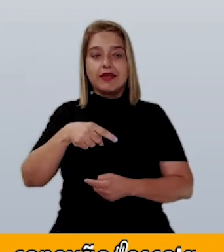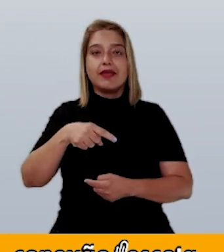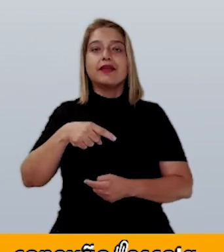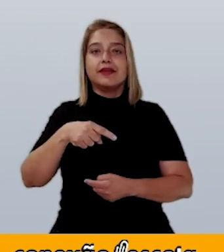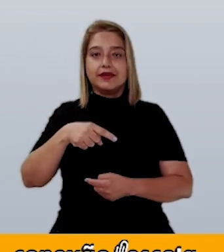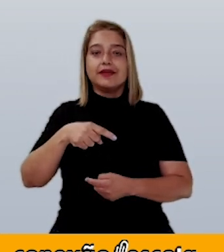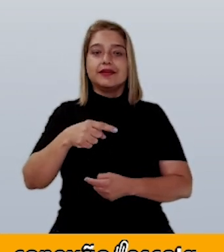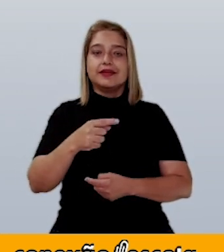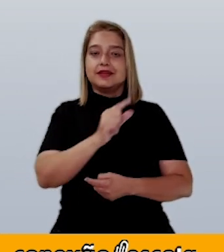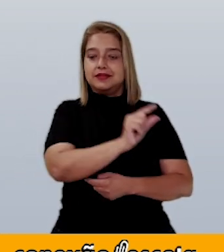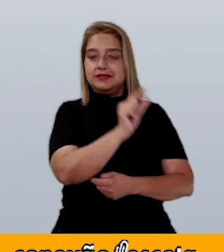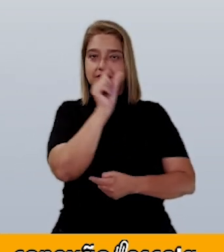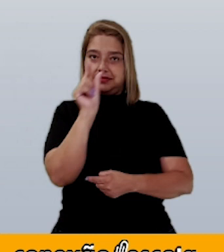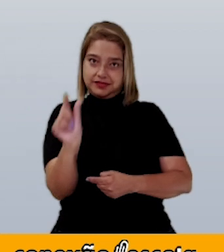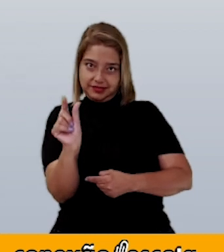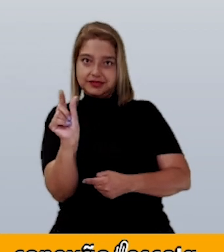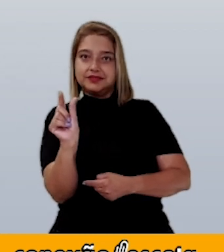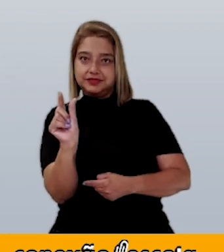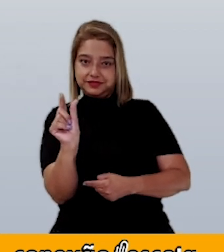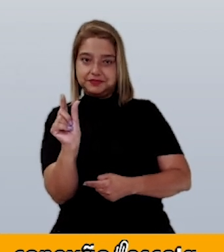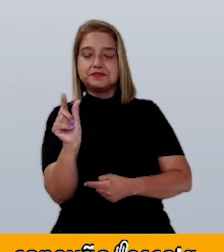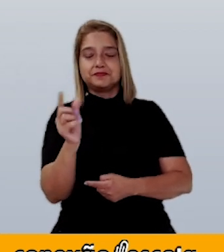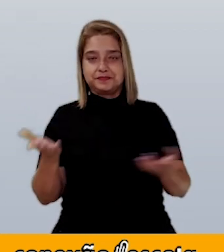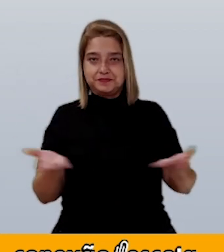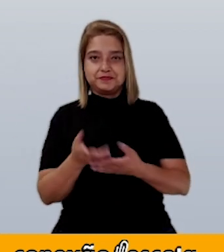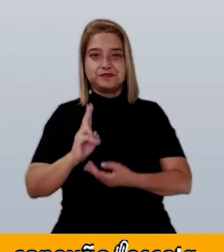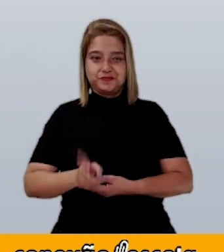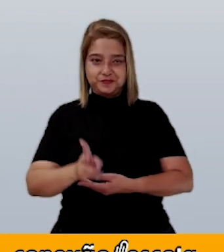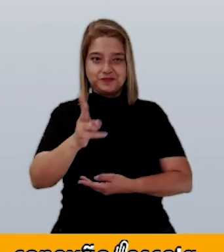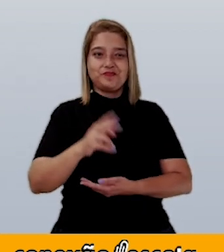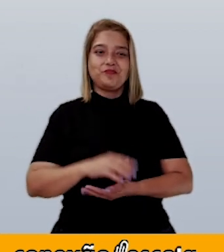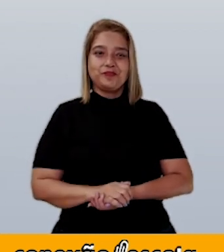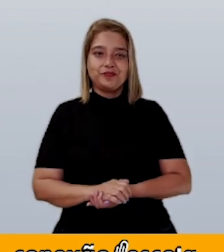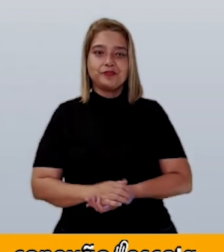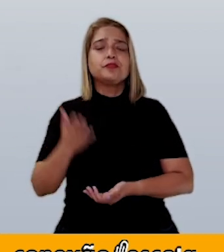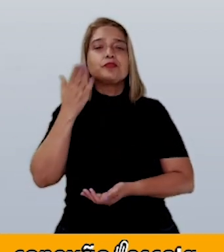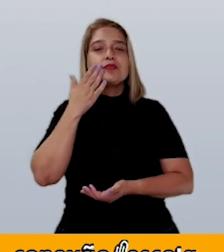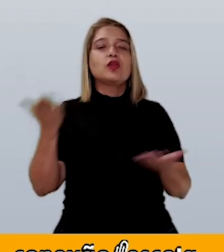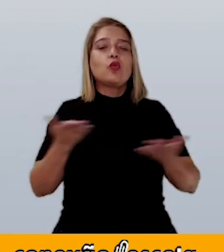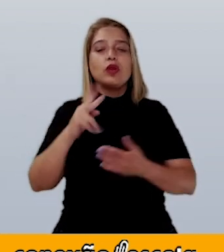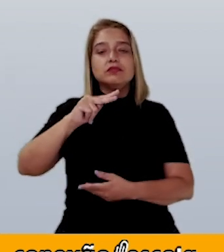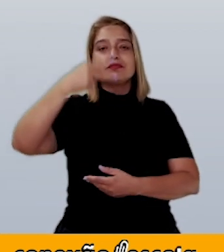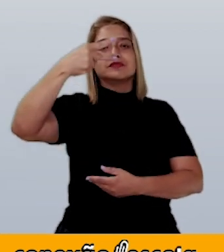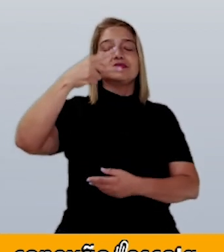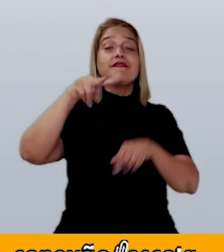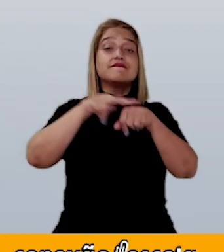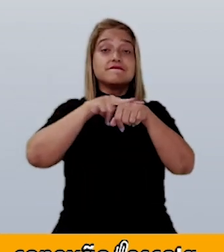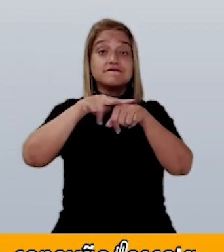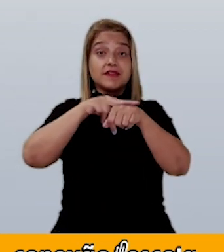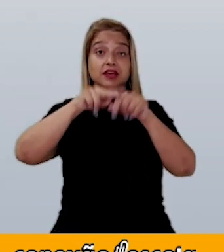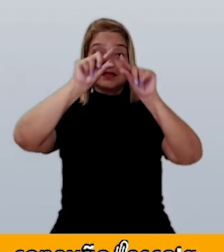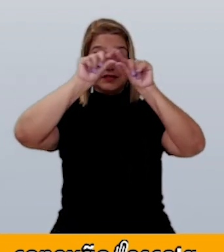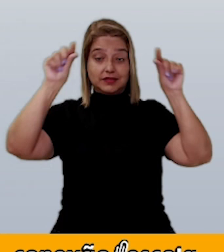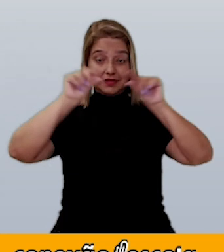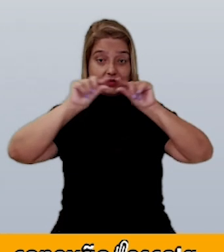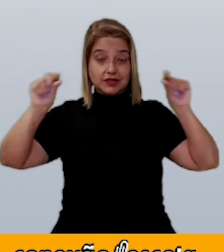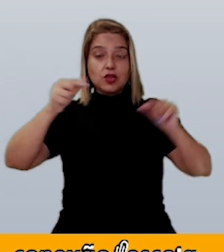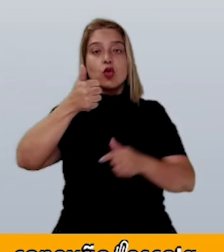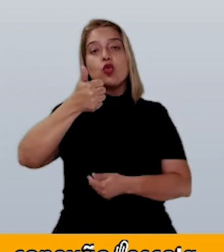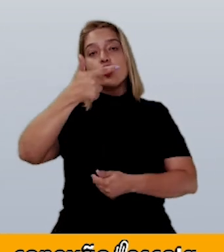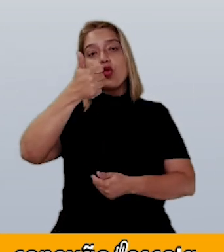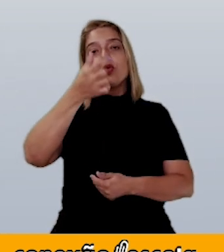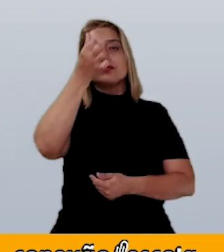para o segundo quadradinho e eu continuo. Acima, eu tenho doze quadradinhos